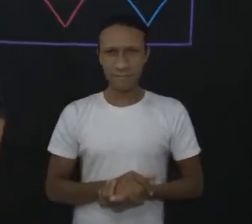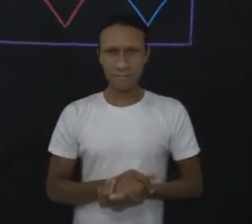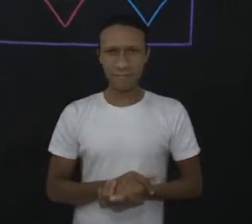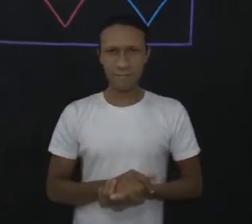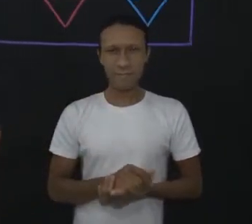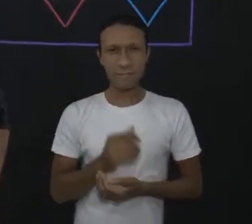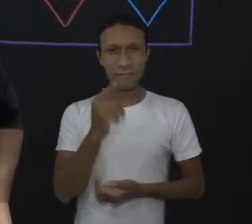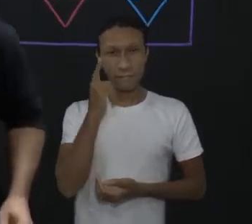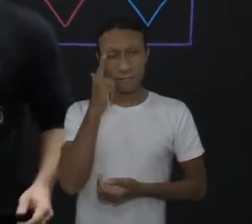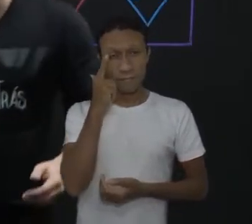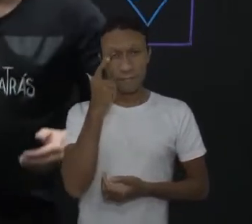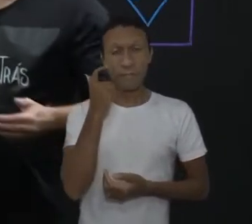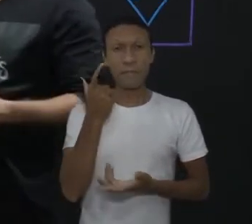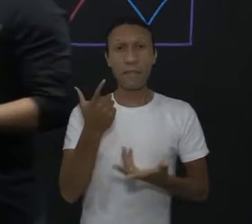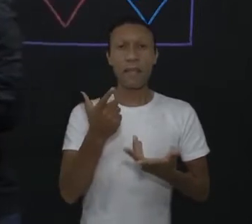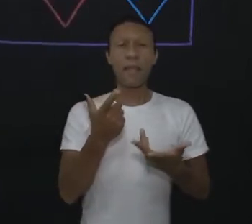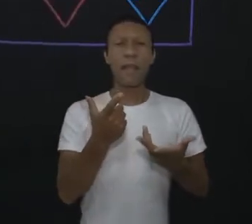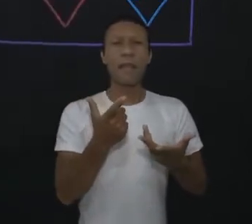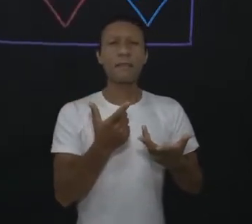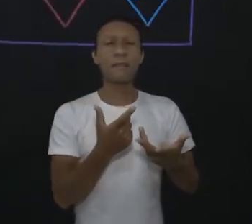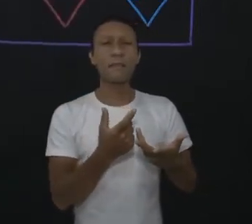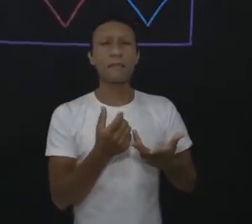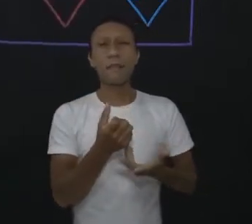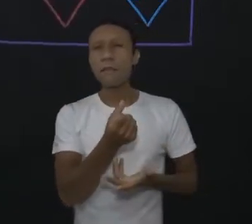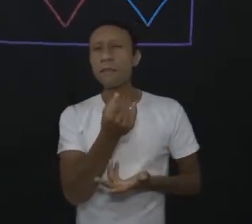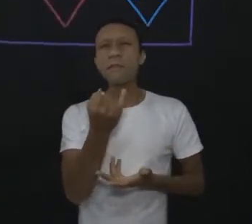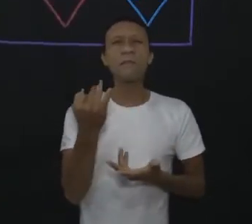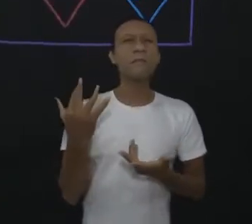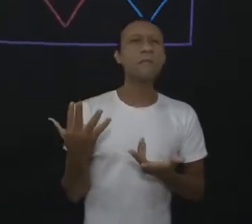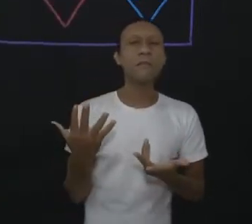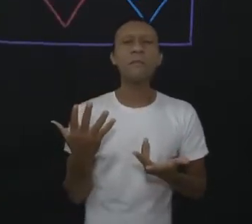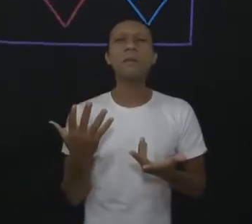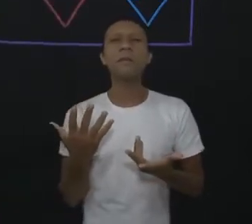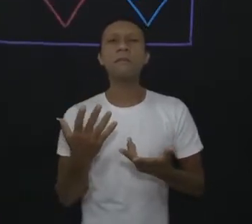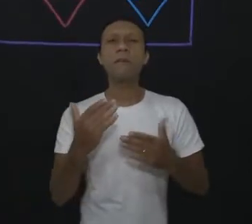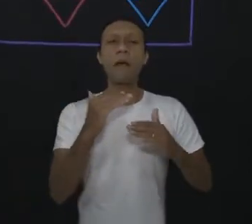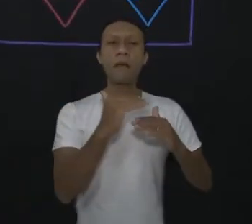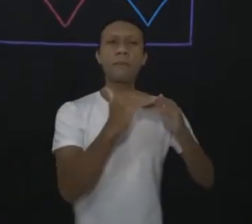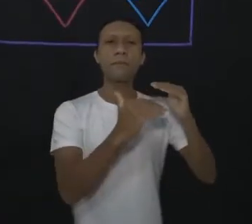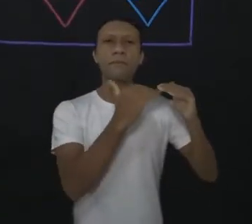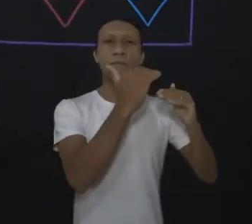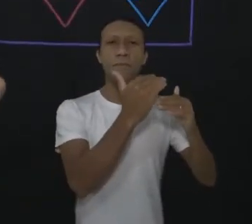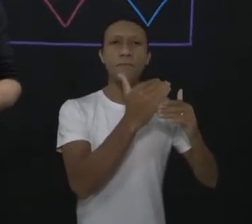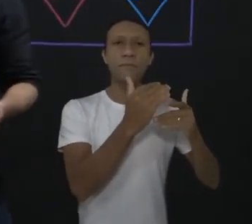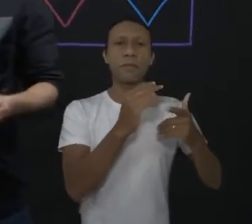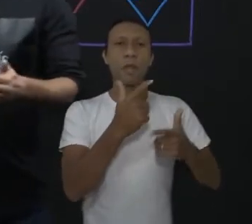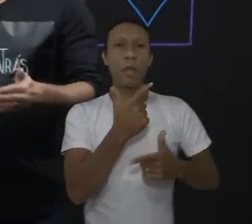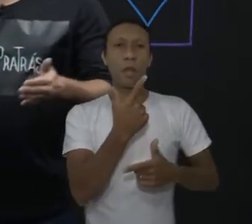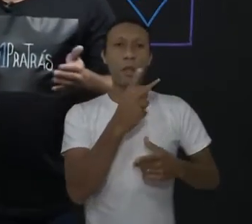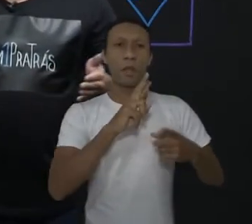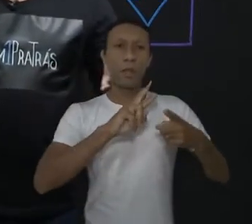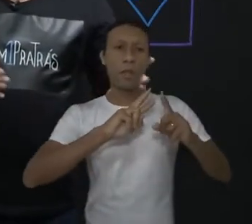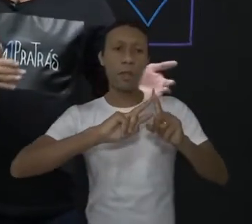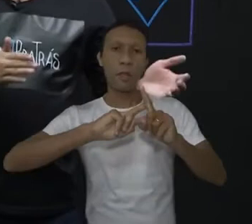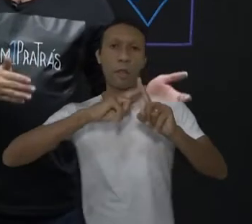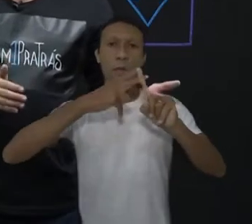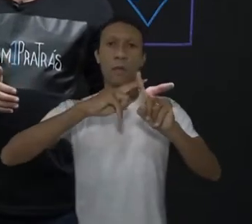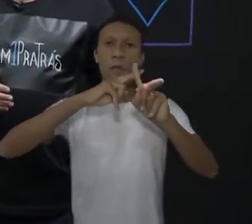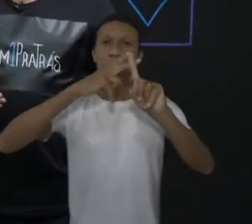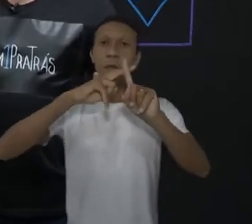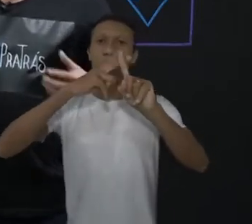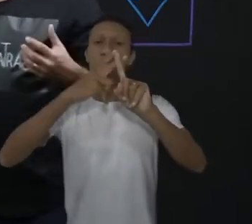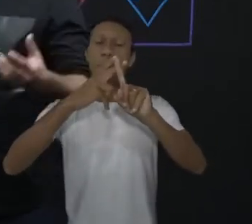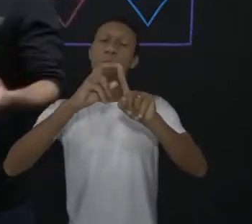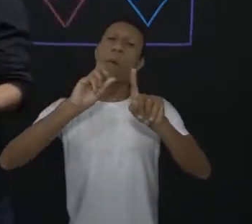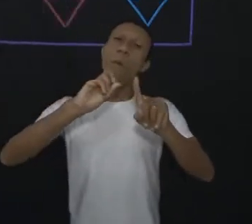essas frações vão aumentando de 2 em 2 ou elas vão diminuindo de